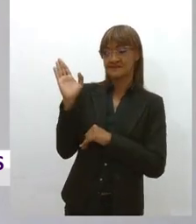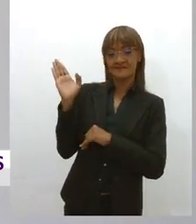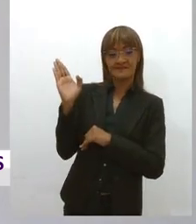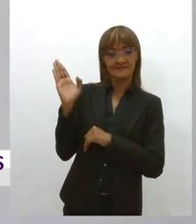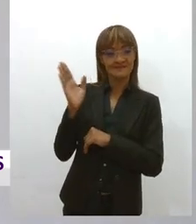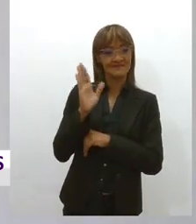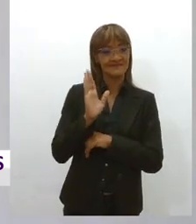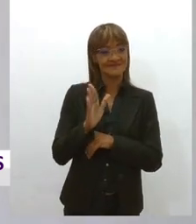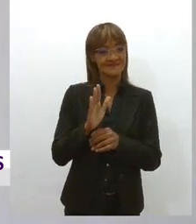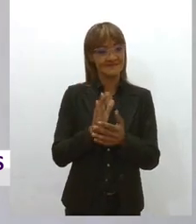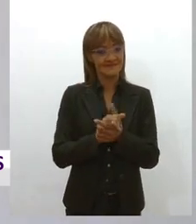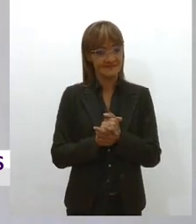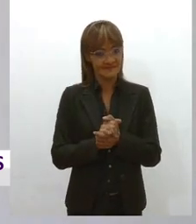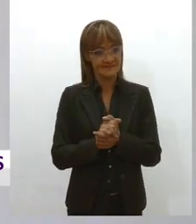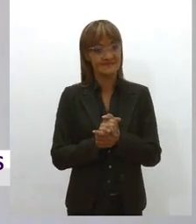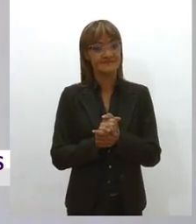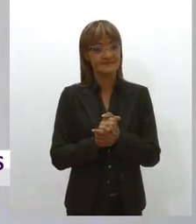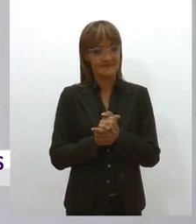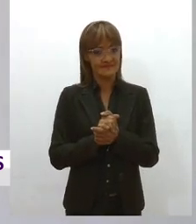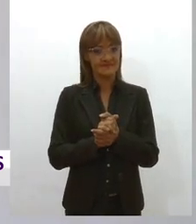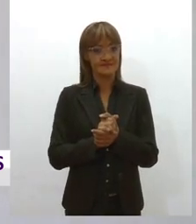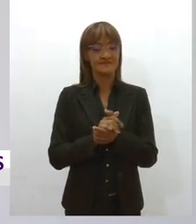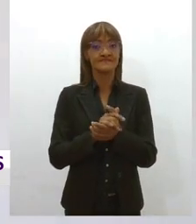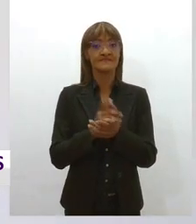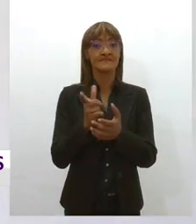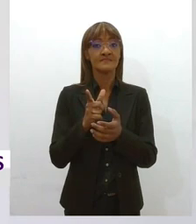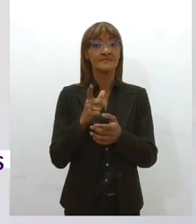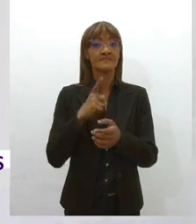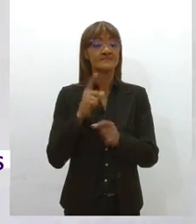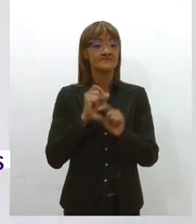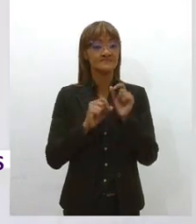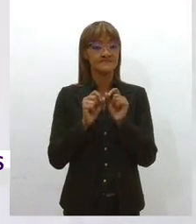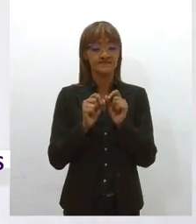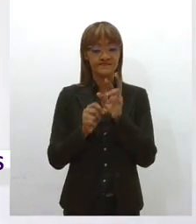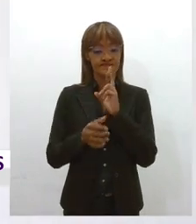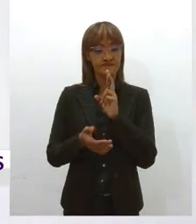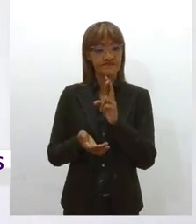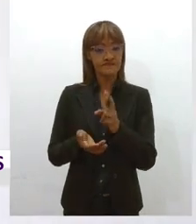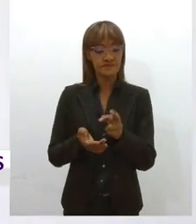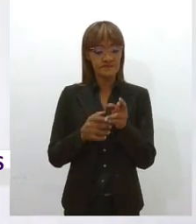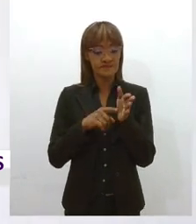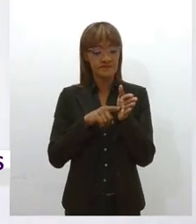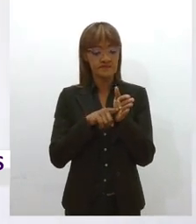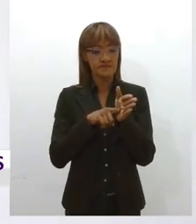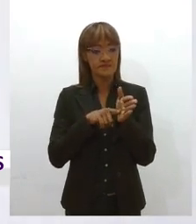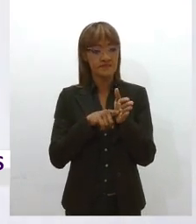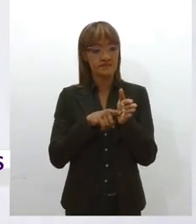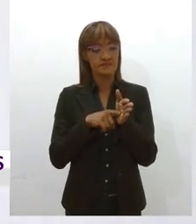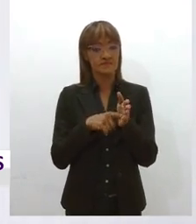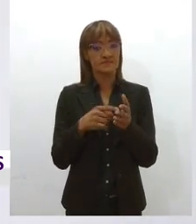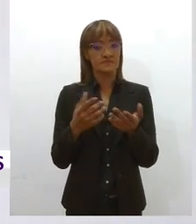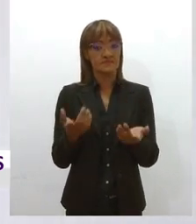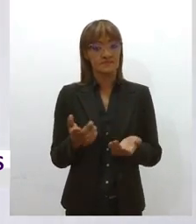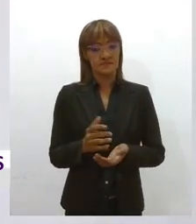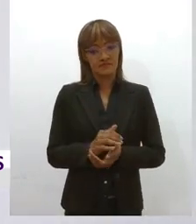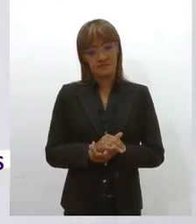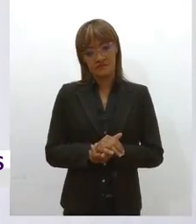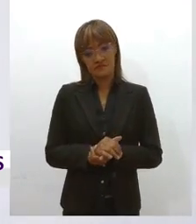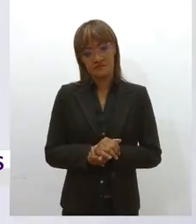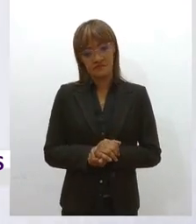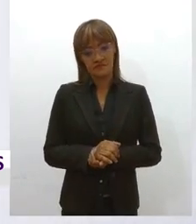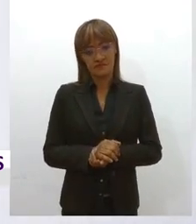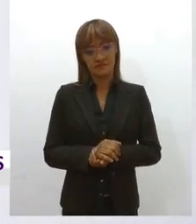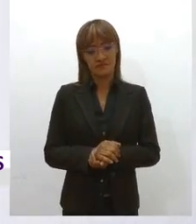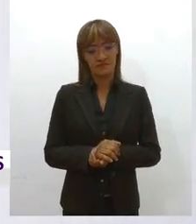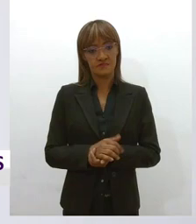que aqui diz respeito aos resultados dessa pesquisa, que foi a minha